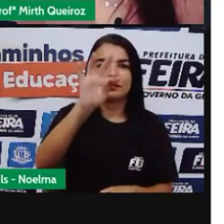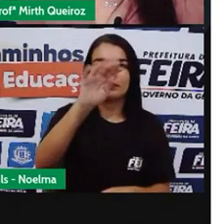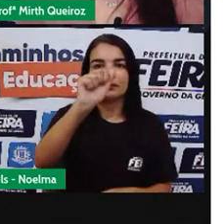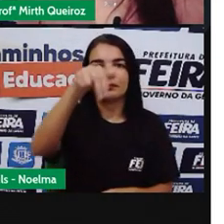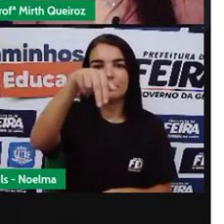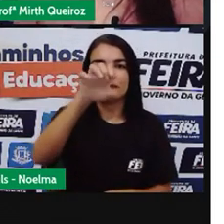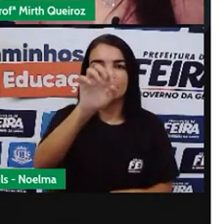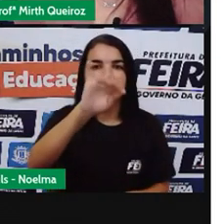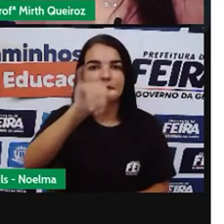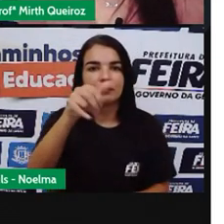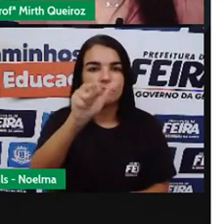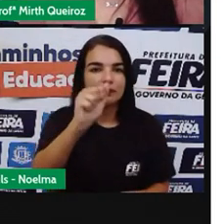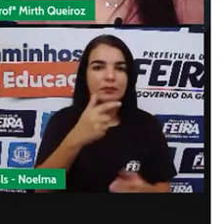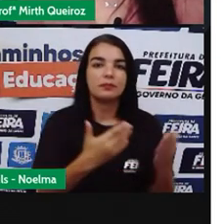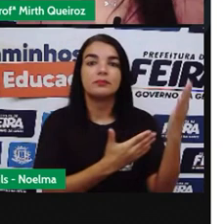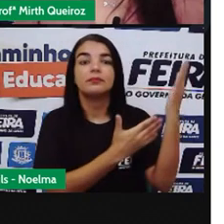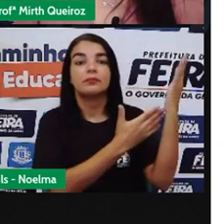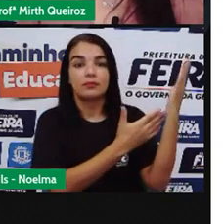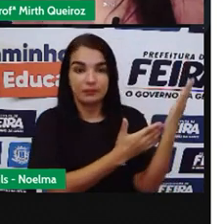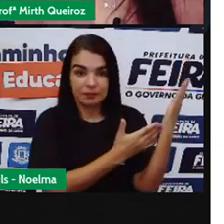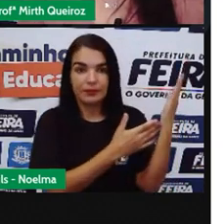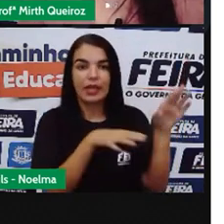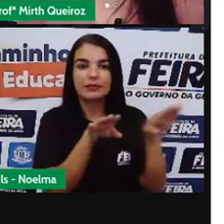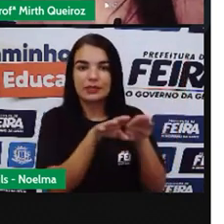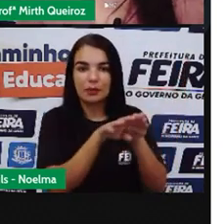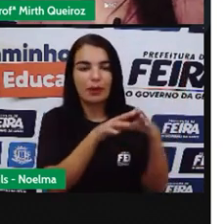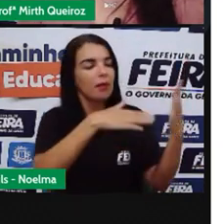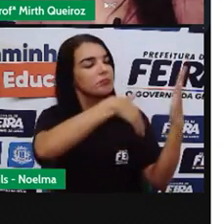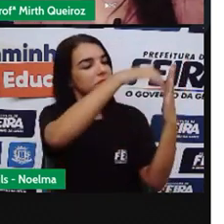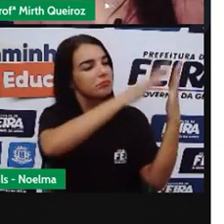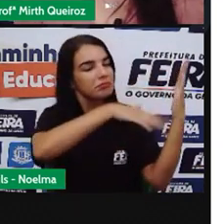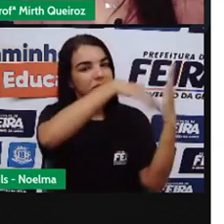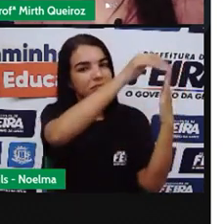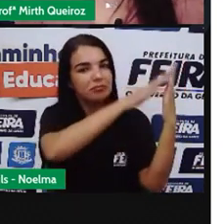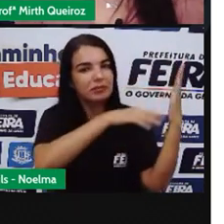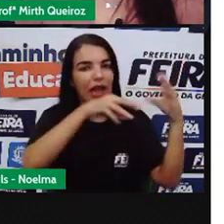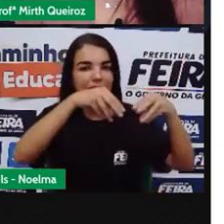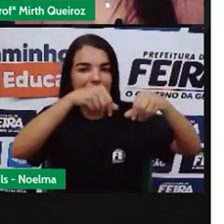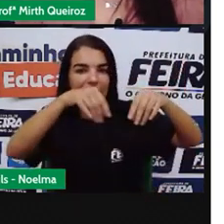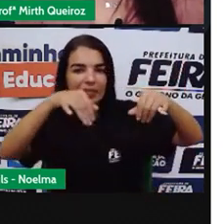temos Outro quadro Feito pelo mesmo pintor Terra Natal